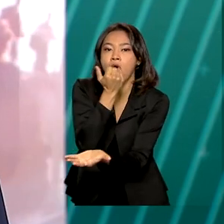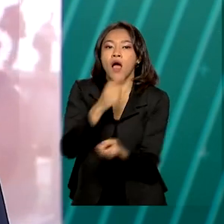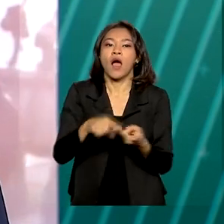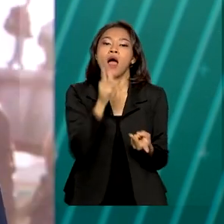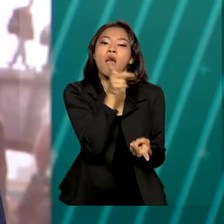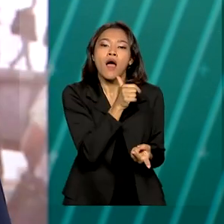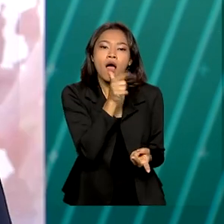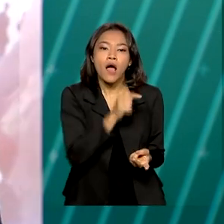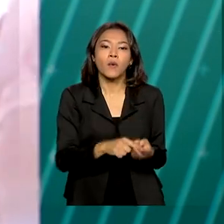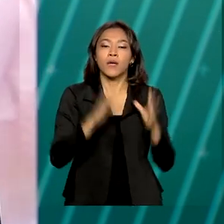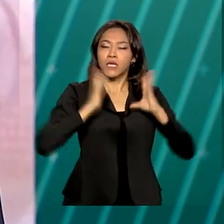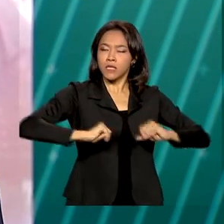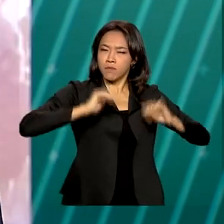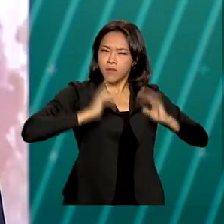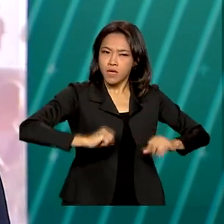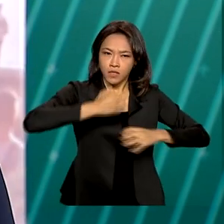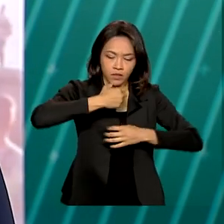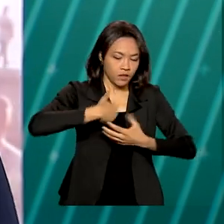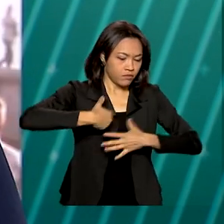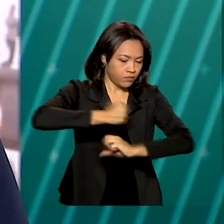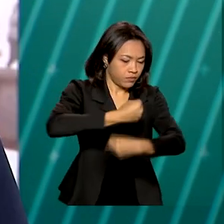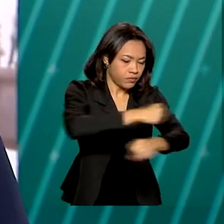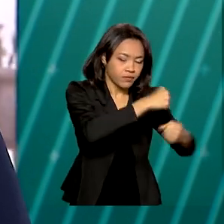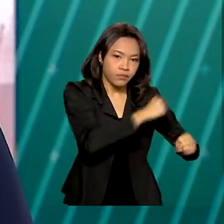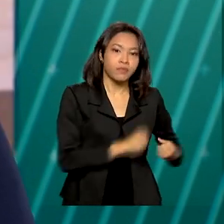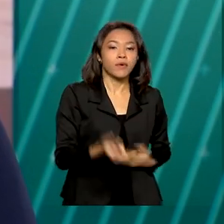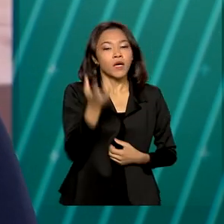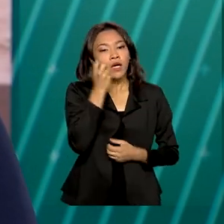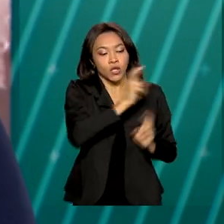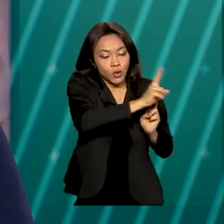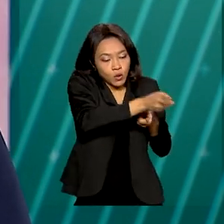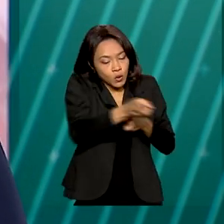kits de higiene e limpeza das áreas urbanas, dormitório e colchões.